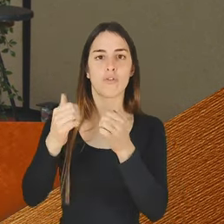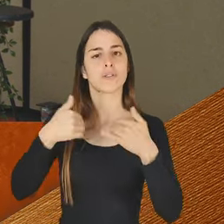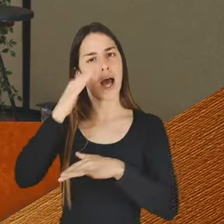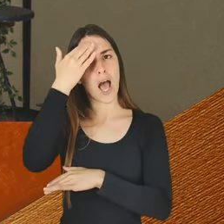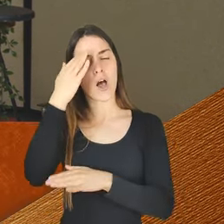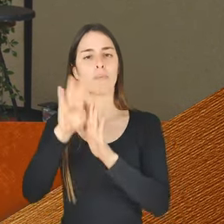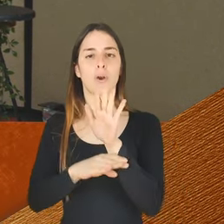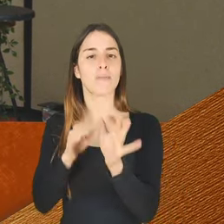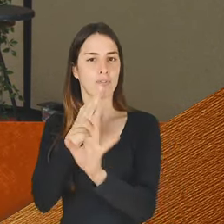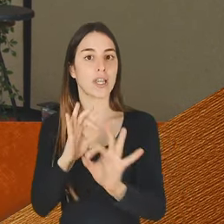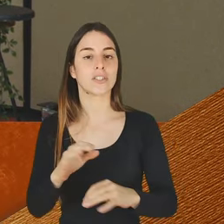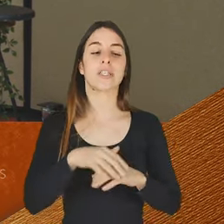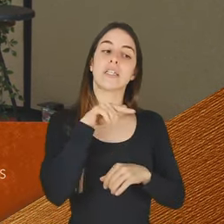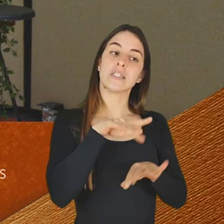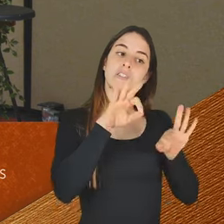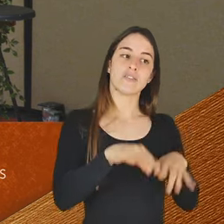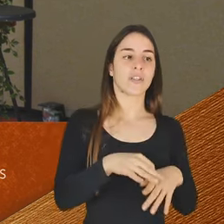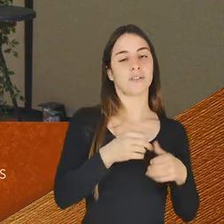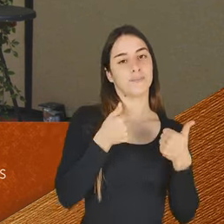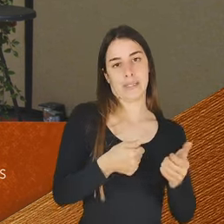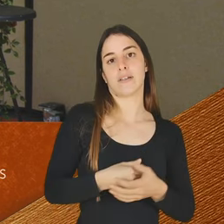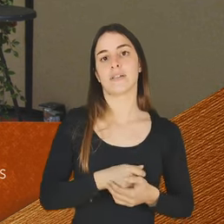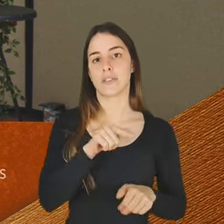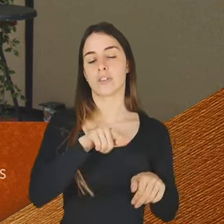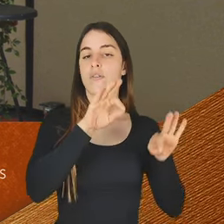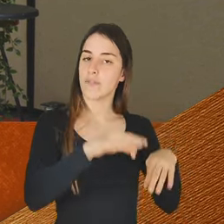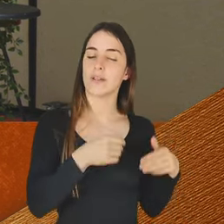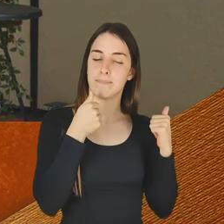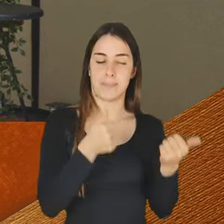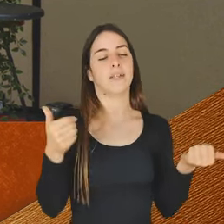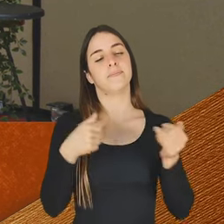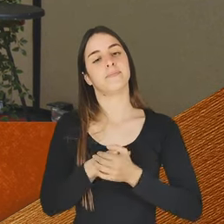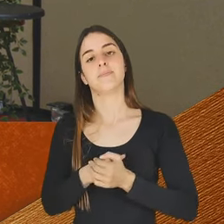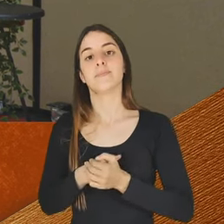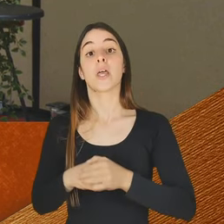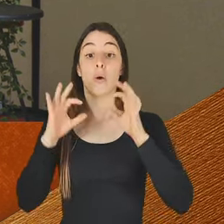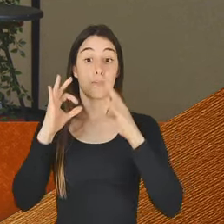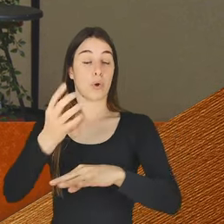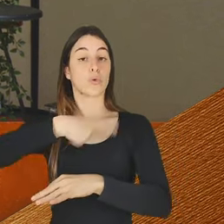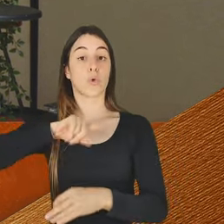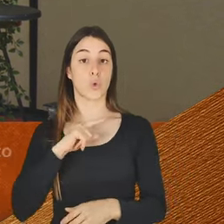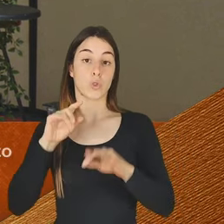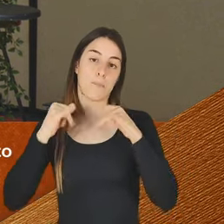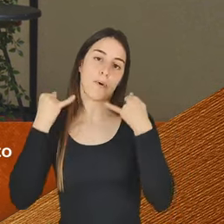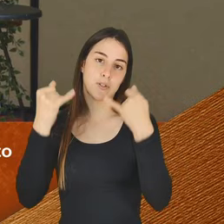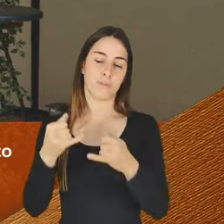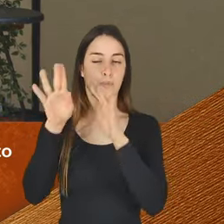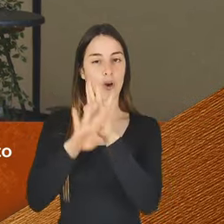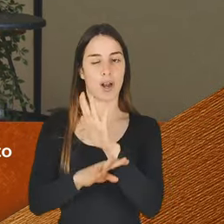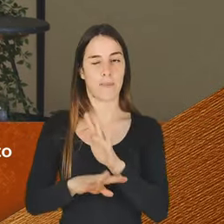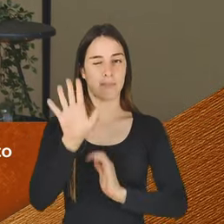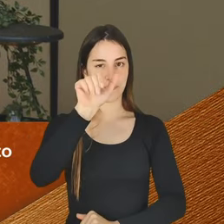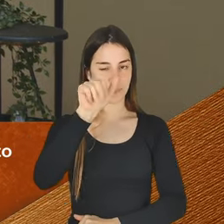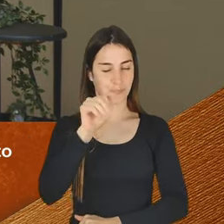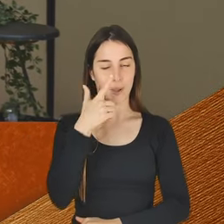fantástico. Este final correu bem, Vitória. Foi? É inegável que este final correu bem. Vemo-nos então no próximo programa. Até à próxima